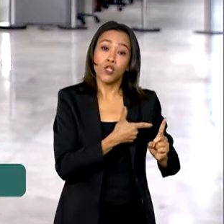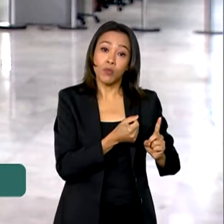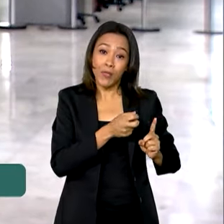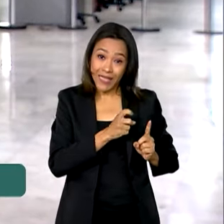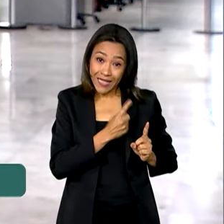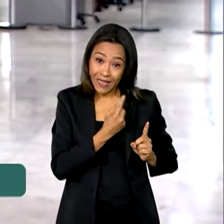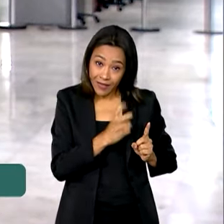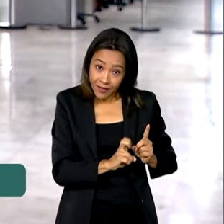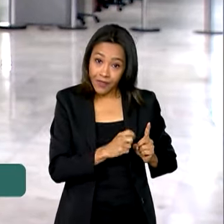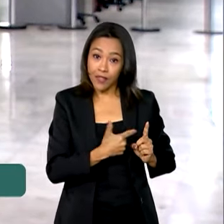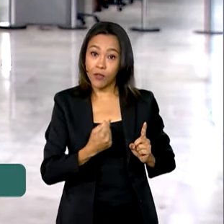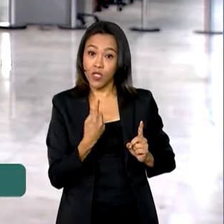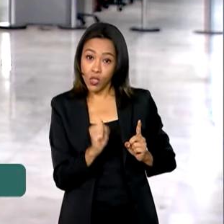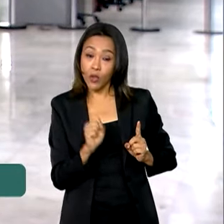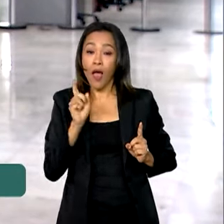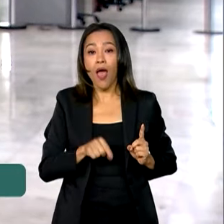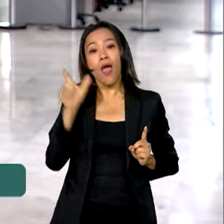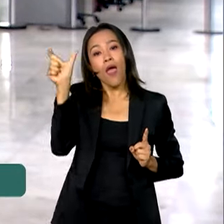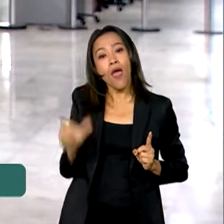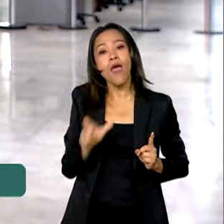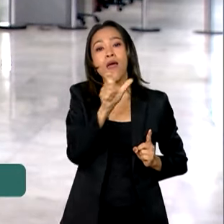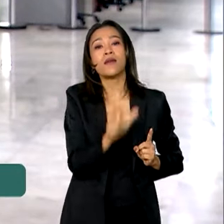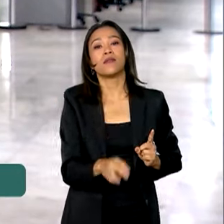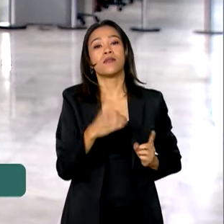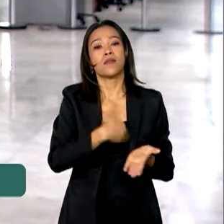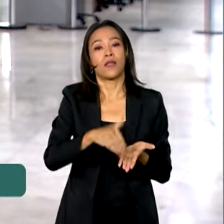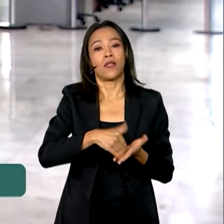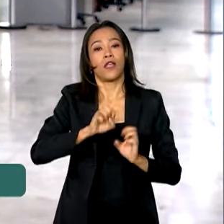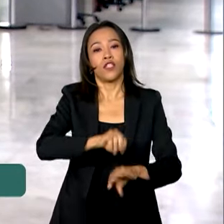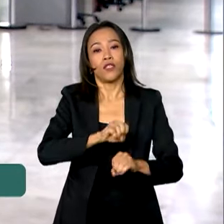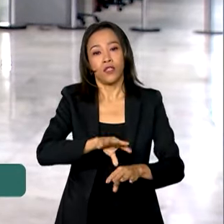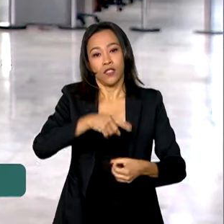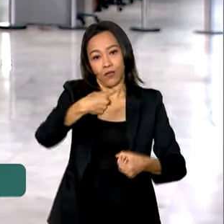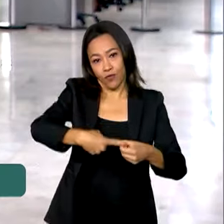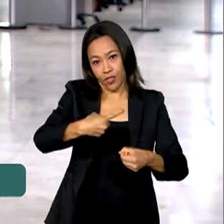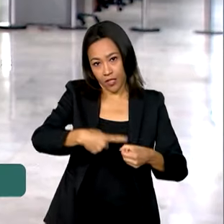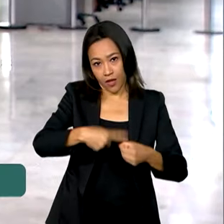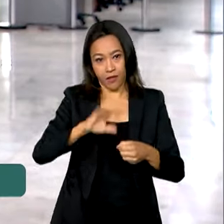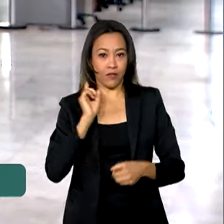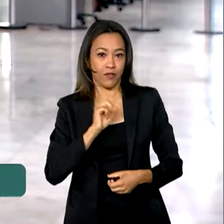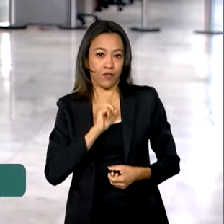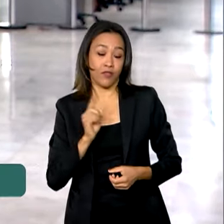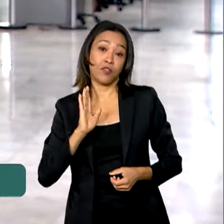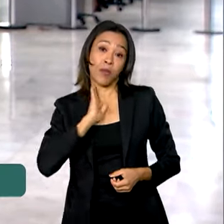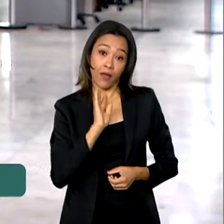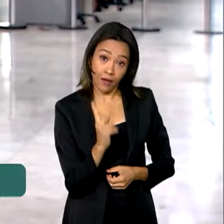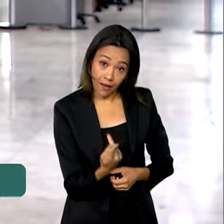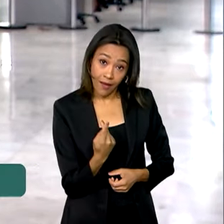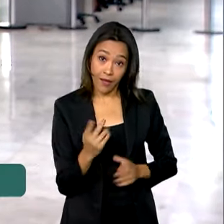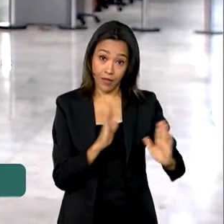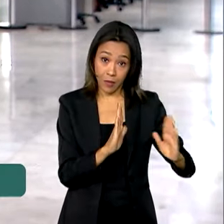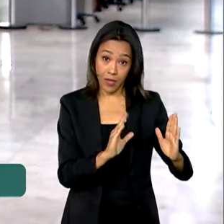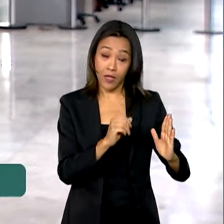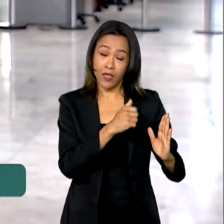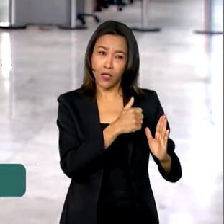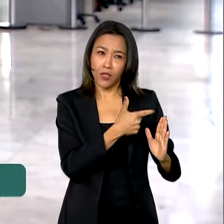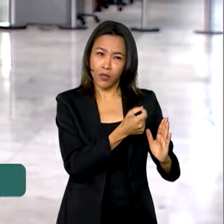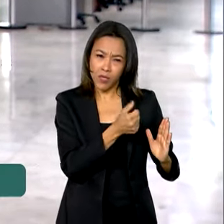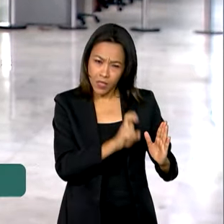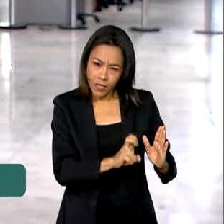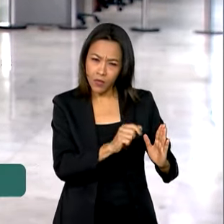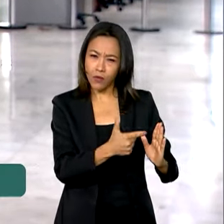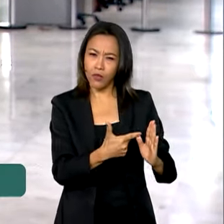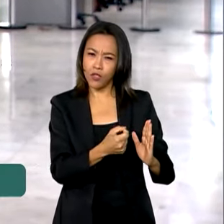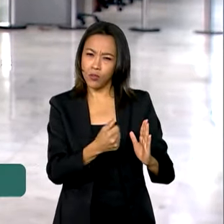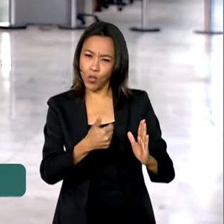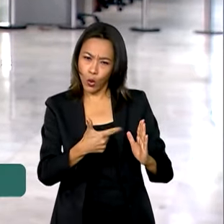foi secretária de Educação de Minas Gerais. Ela também atuou como secretária de Educação de Belo Horizonte entre 2005 e 2012.